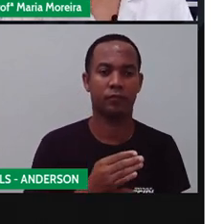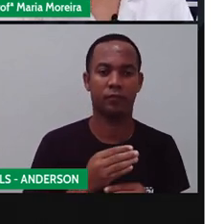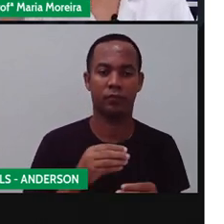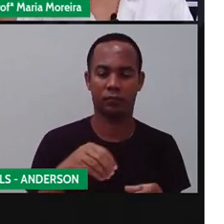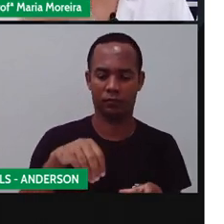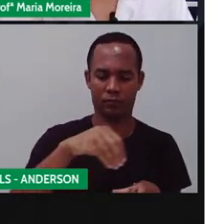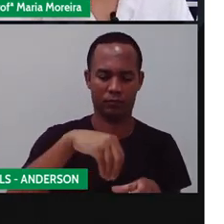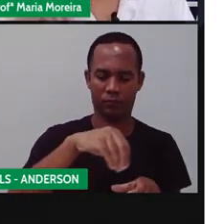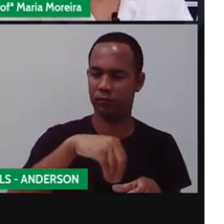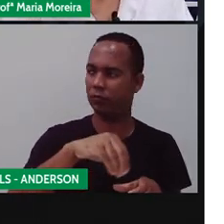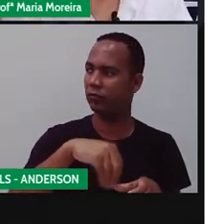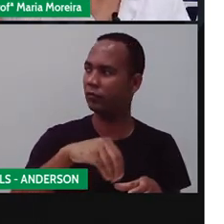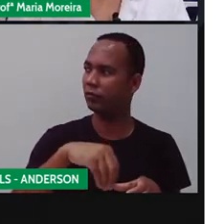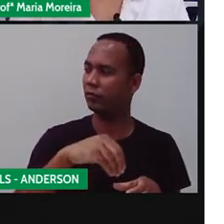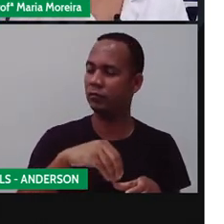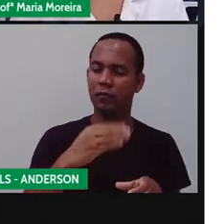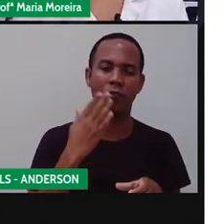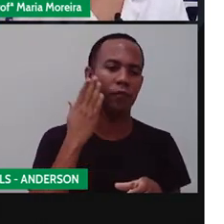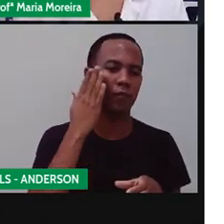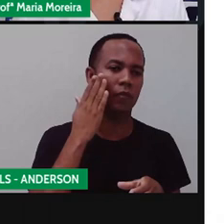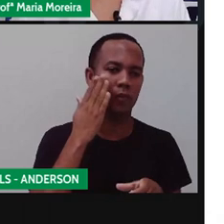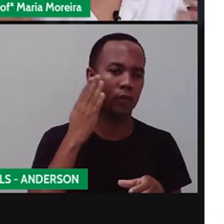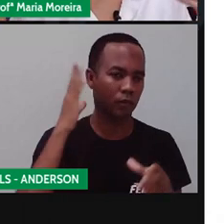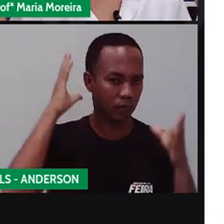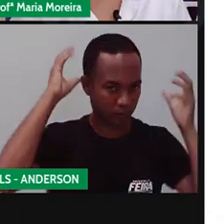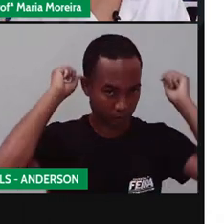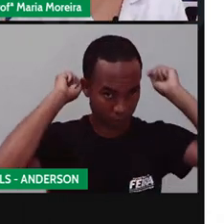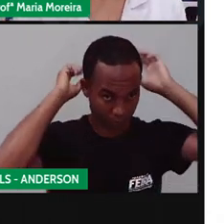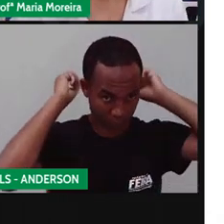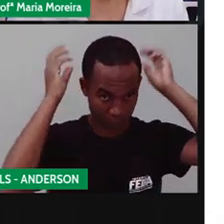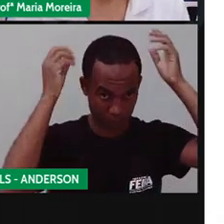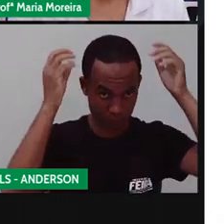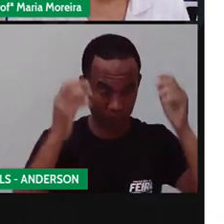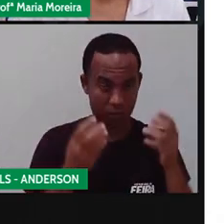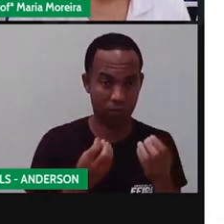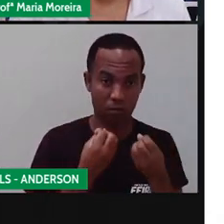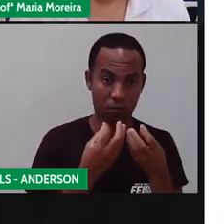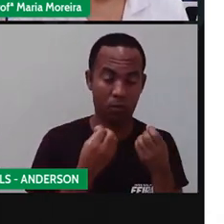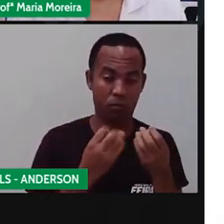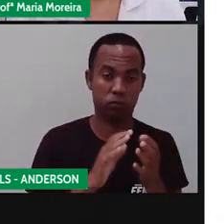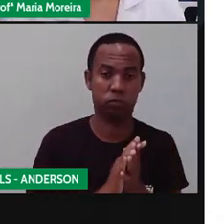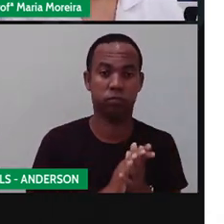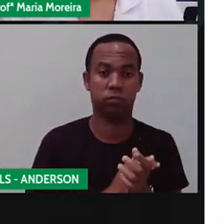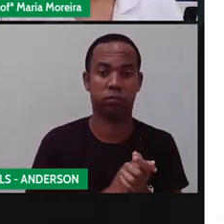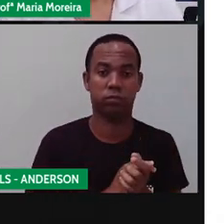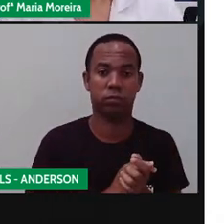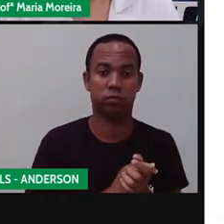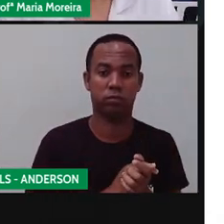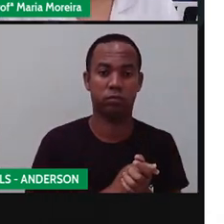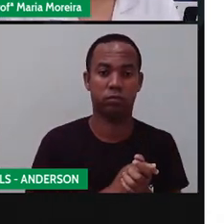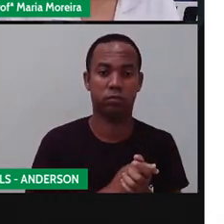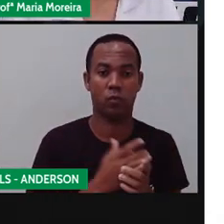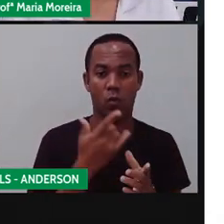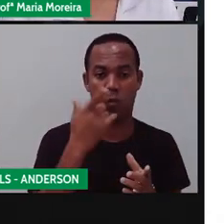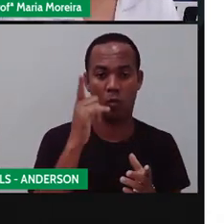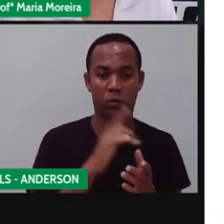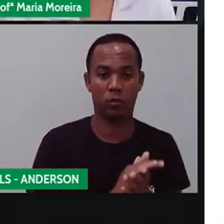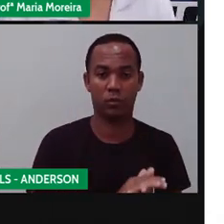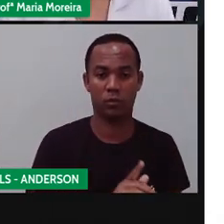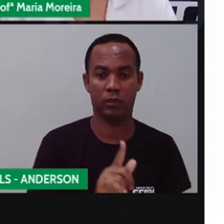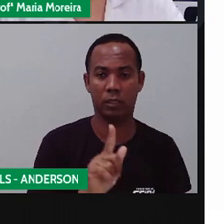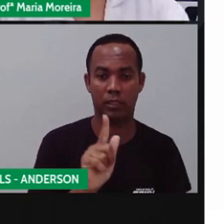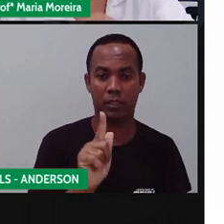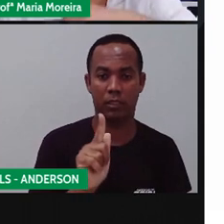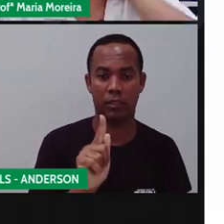fazer tipo um gel e passar no cabelo, porque aí o cabelo fica muito bonito, tá? E o último, né,